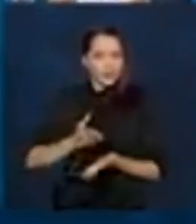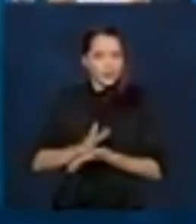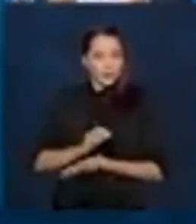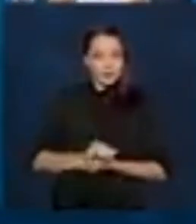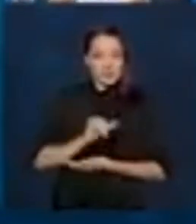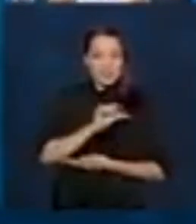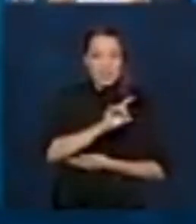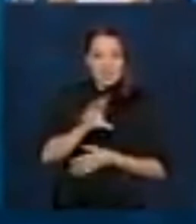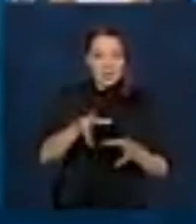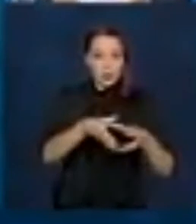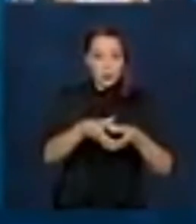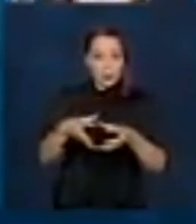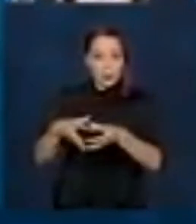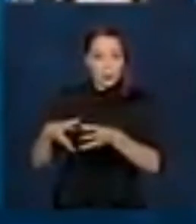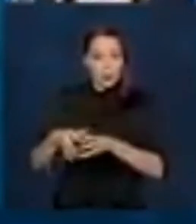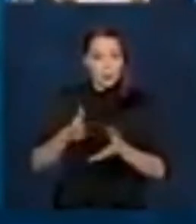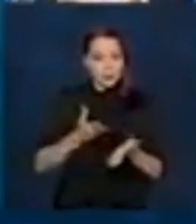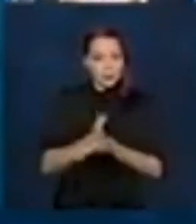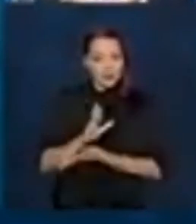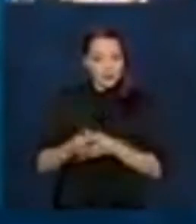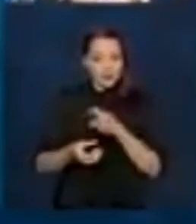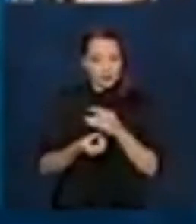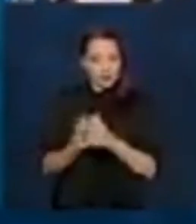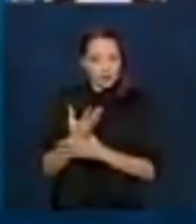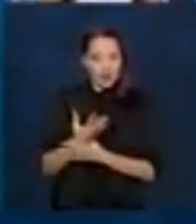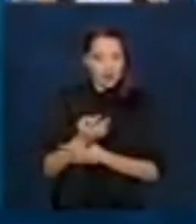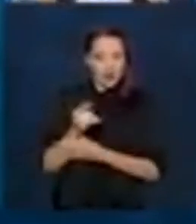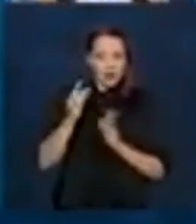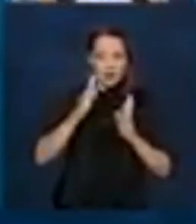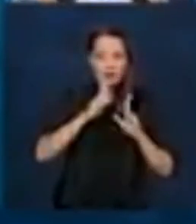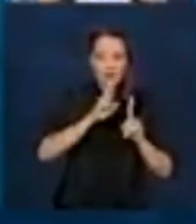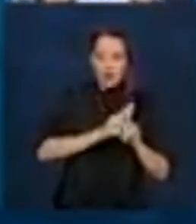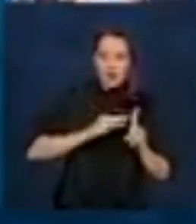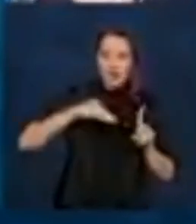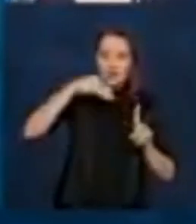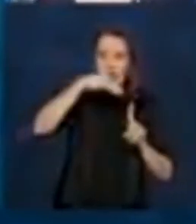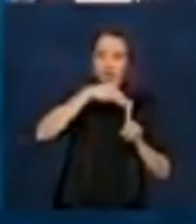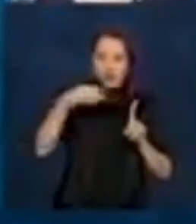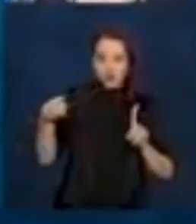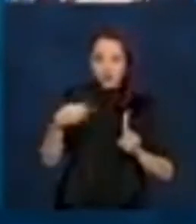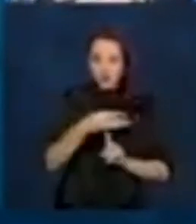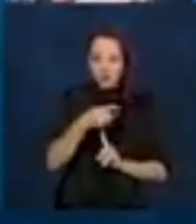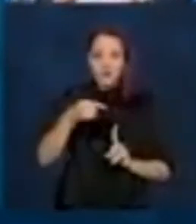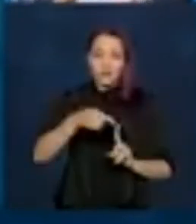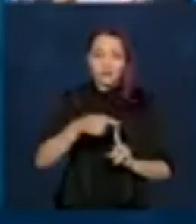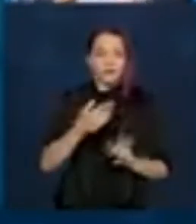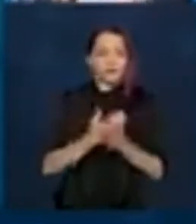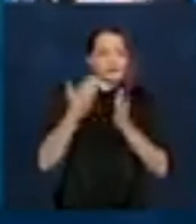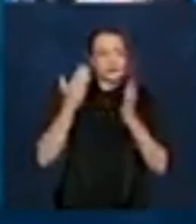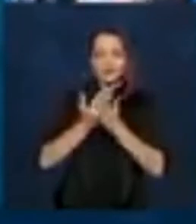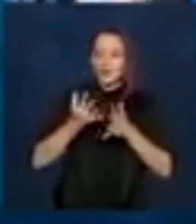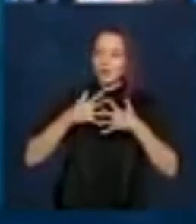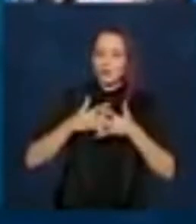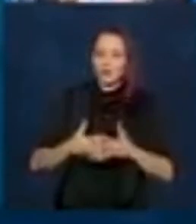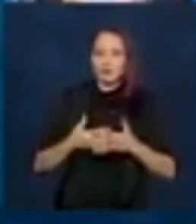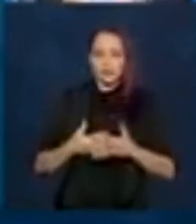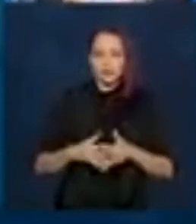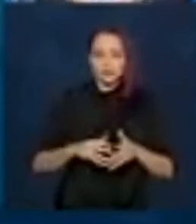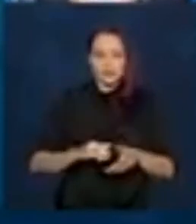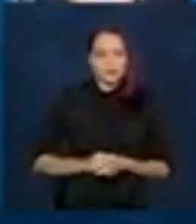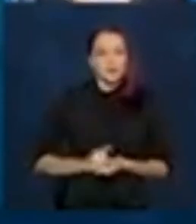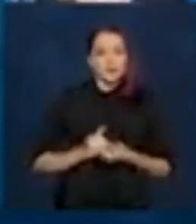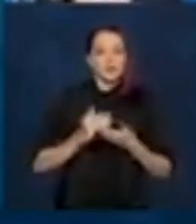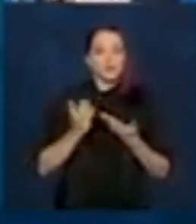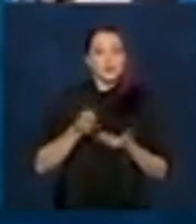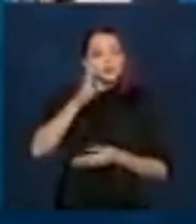grupo que for aprovado, nós criarmos um calendário novo, vai ser ainda mais confuso. Então, de uma maneira